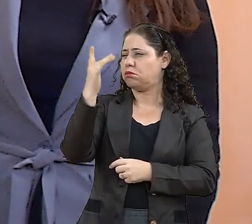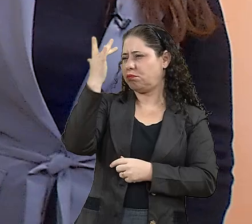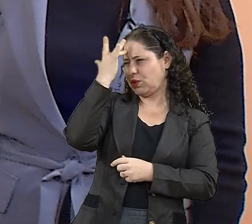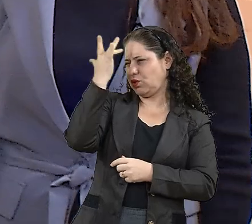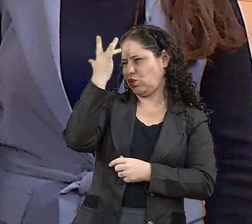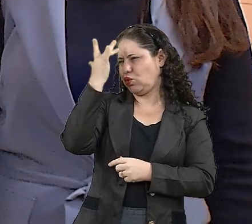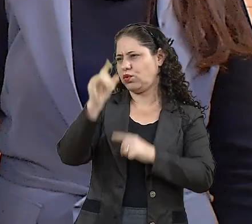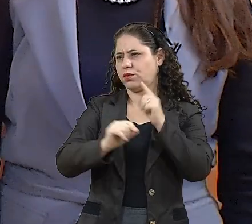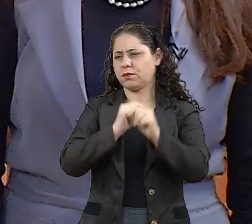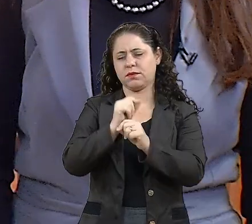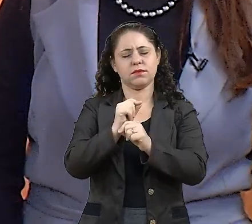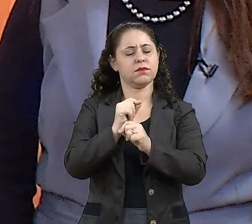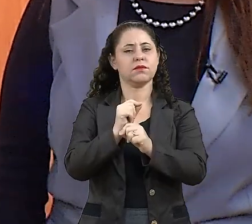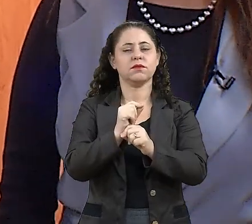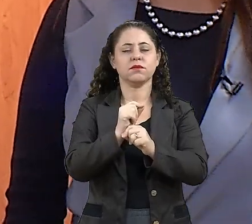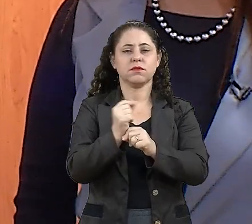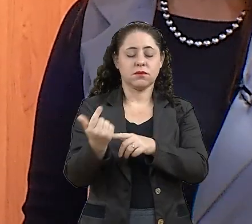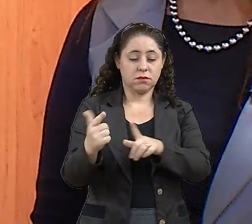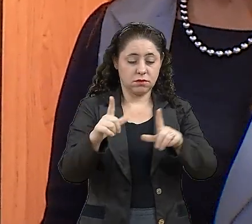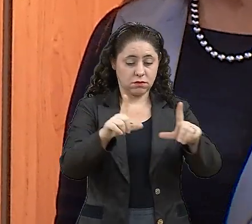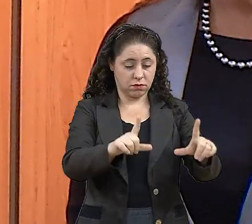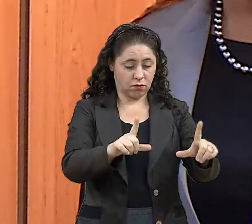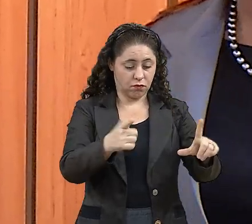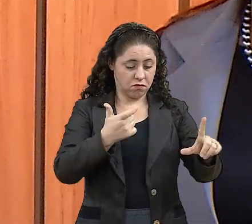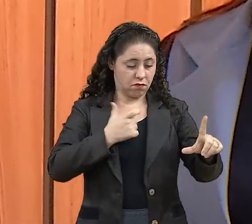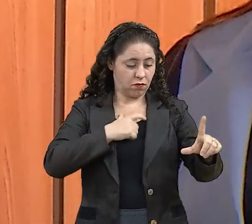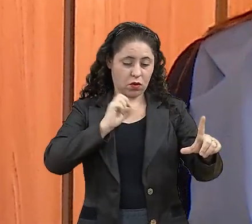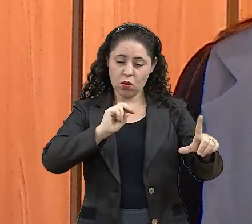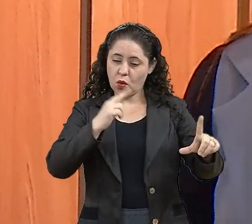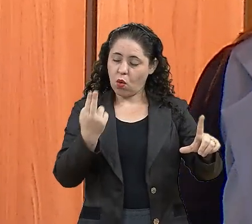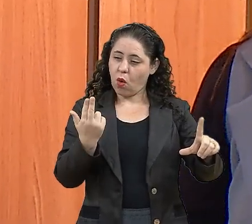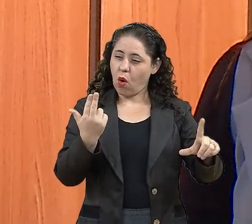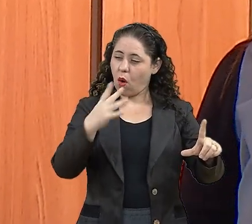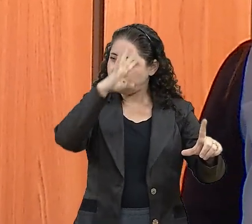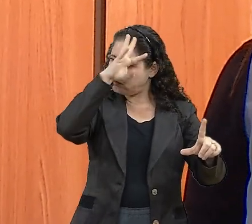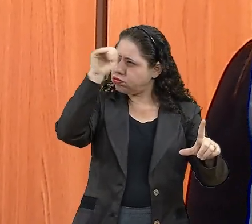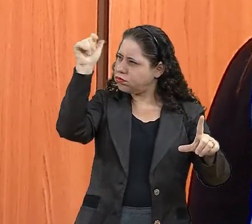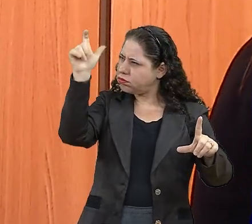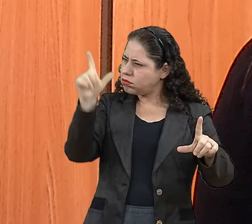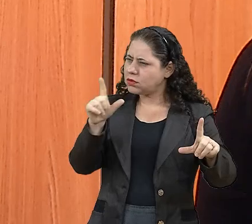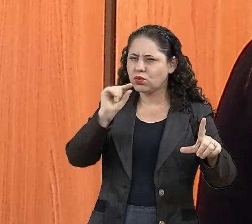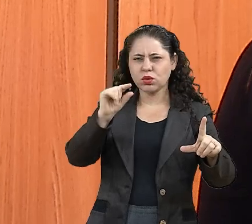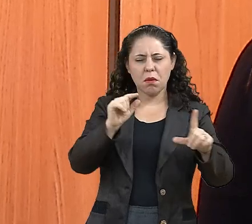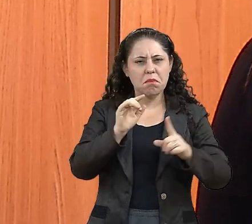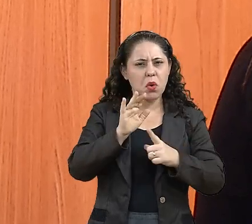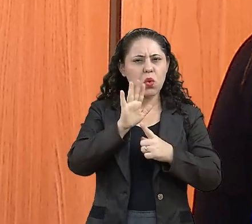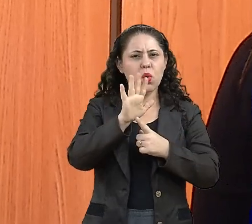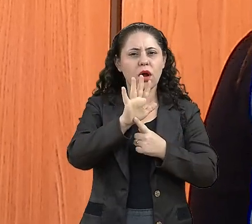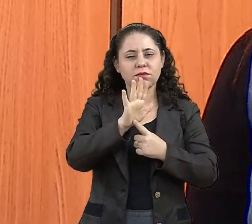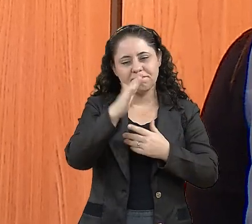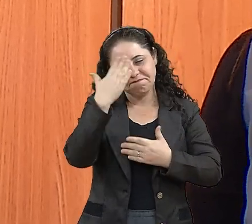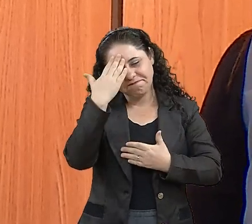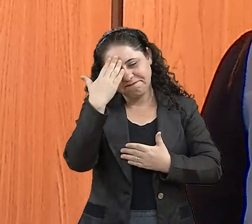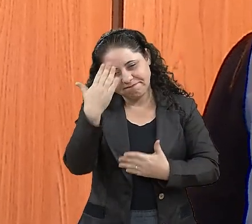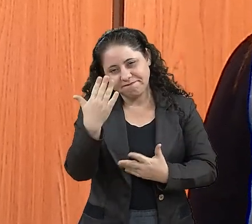comenda, eles são uma declaração, uma manifestação de obrigado.